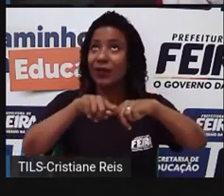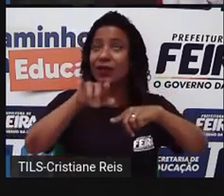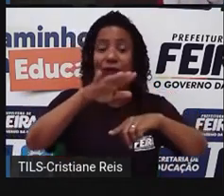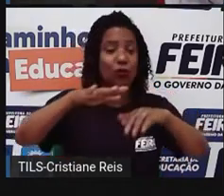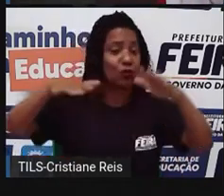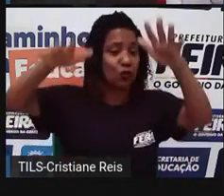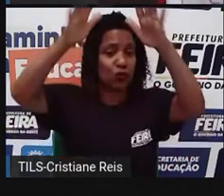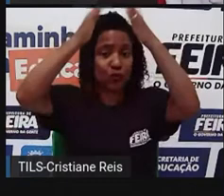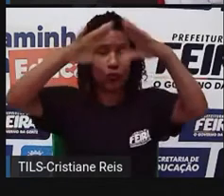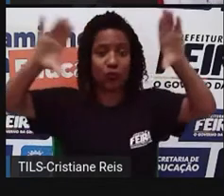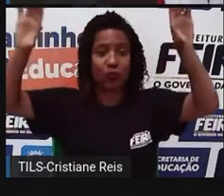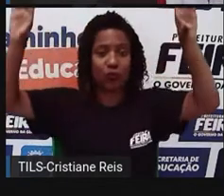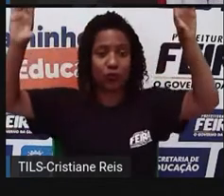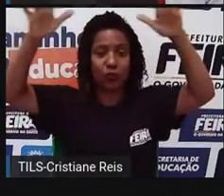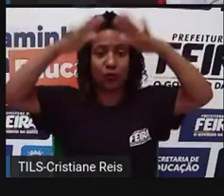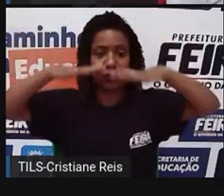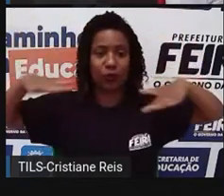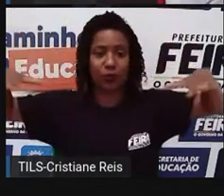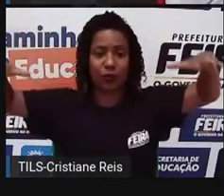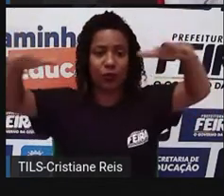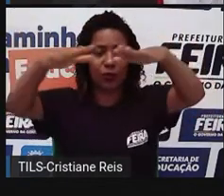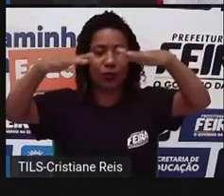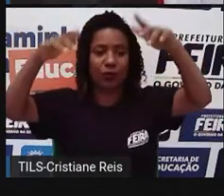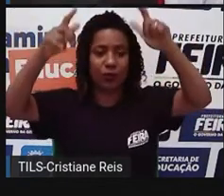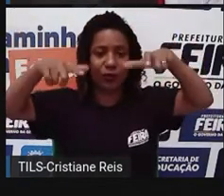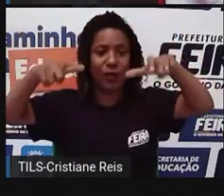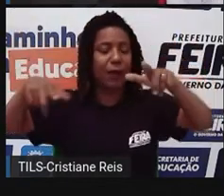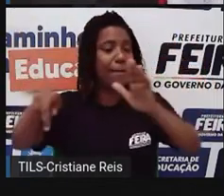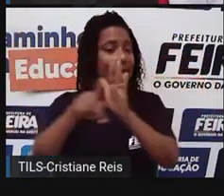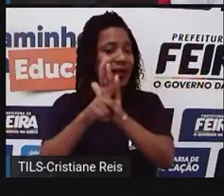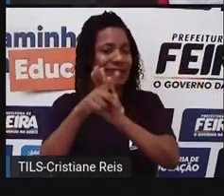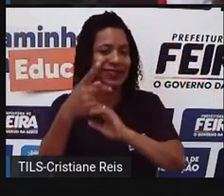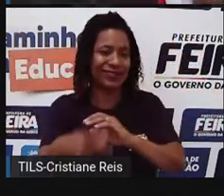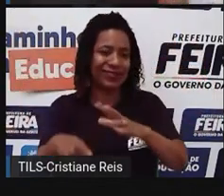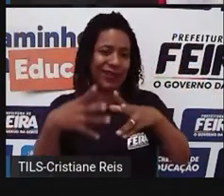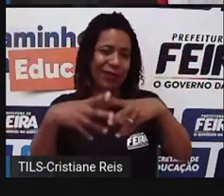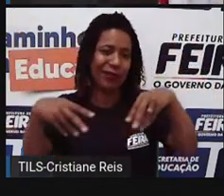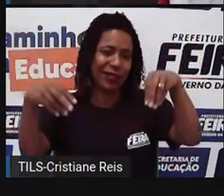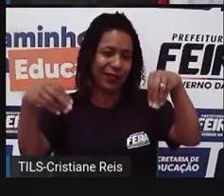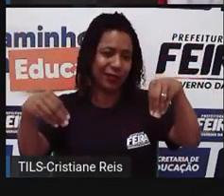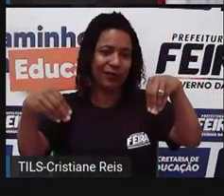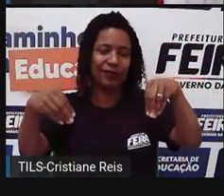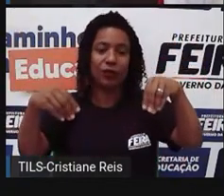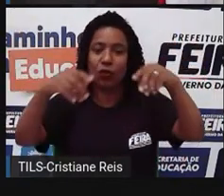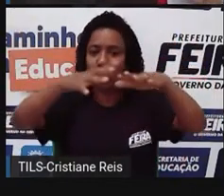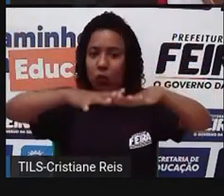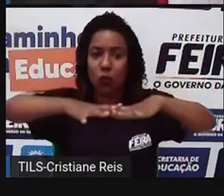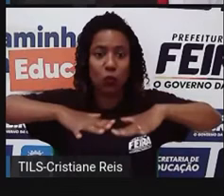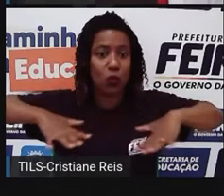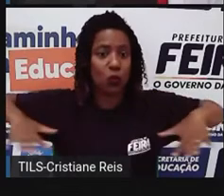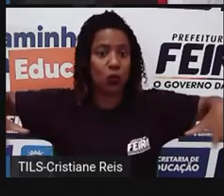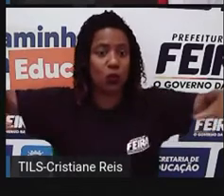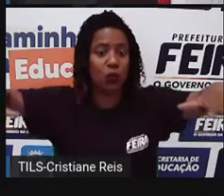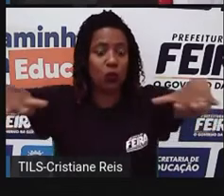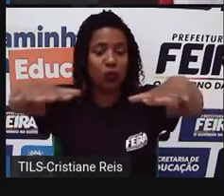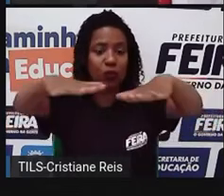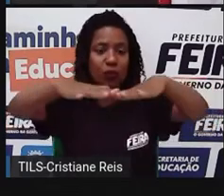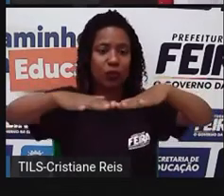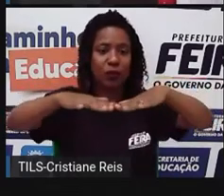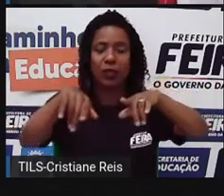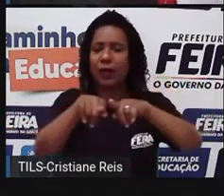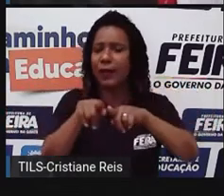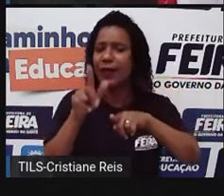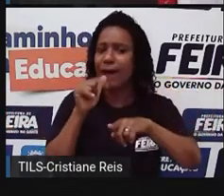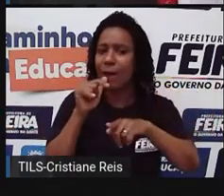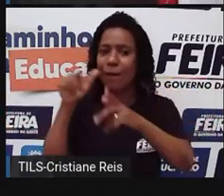não pode, né, sobrevoar as aeronaves para entrar, tem que pedir permissão porque está no nosso território, e o espaço marítimo, a gente